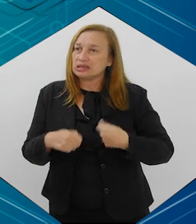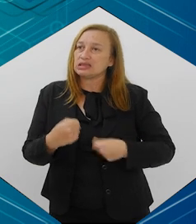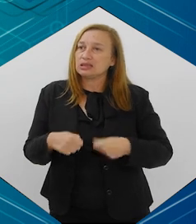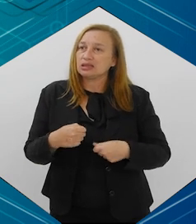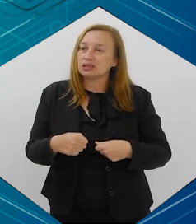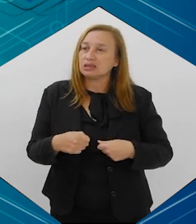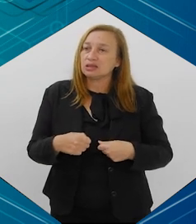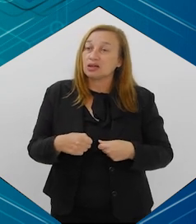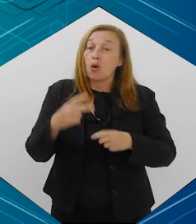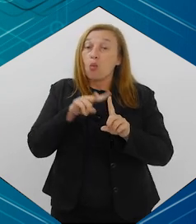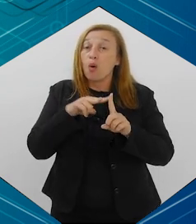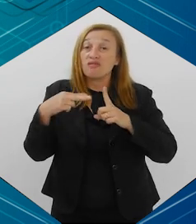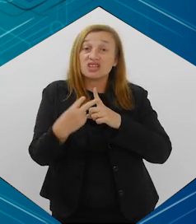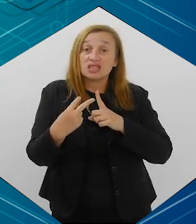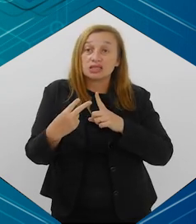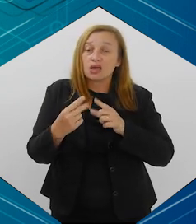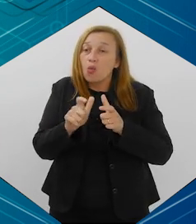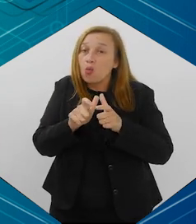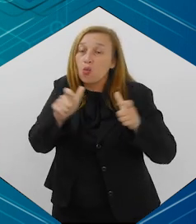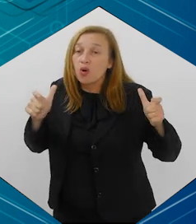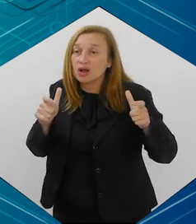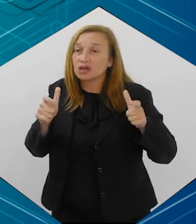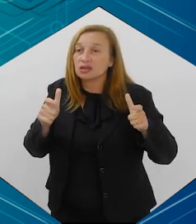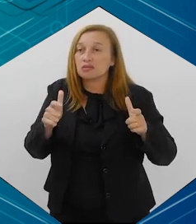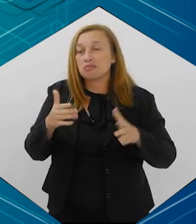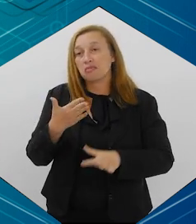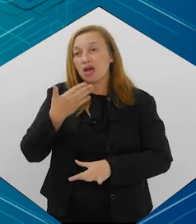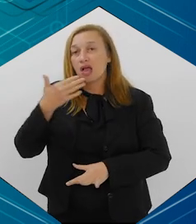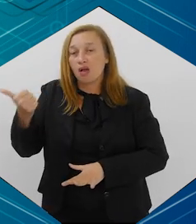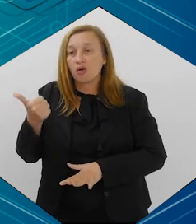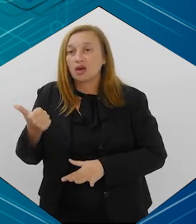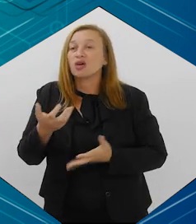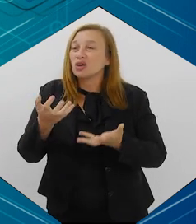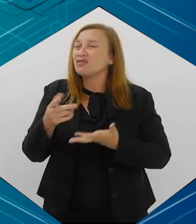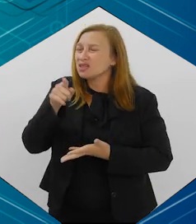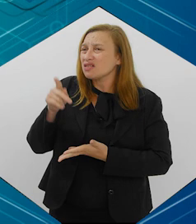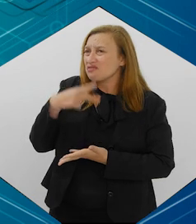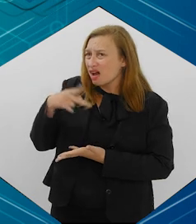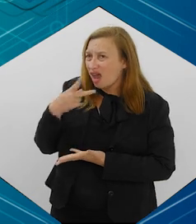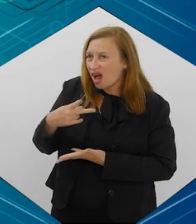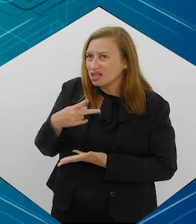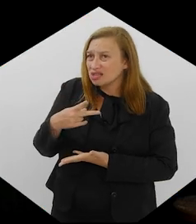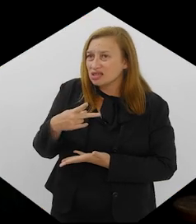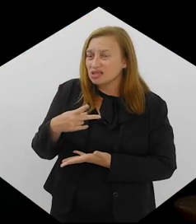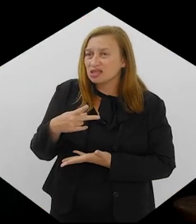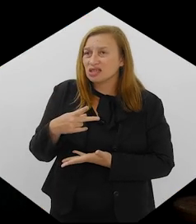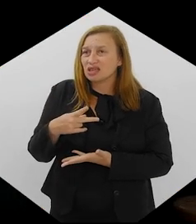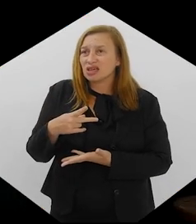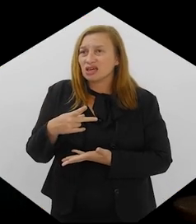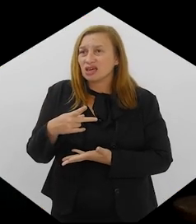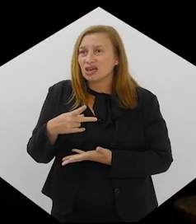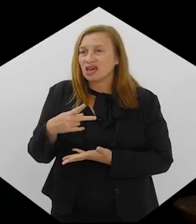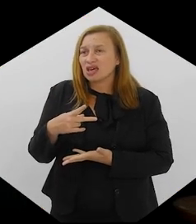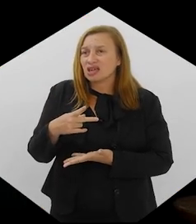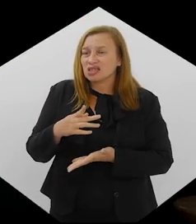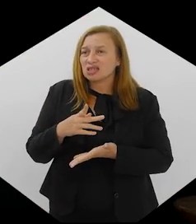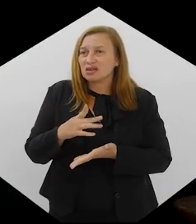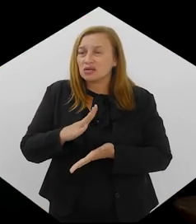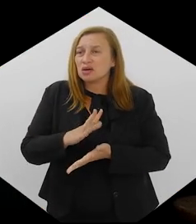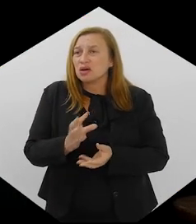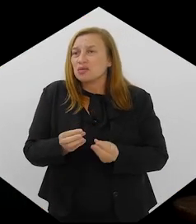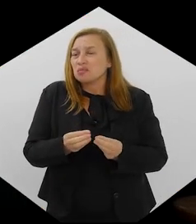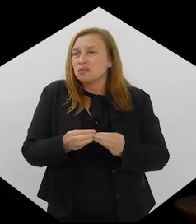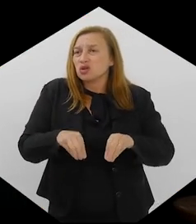ter uma visão um pouco mais ampla para essa ameaça. É, eu queria que você falasse assim, essa ameaça do cigarro que você estava